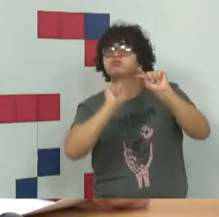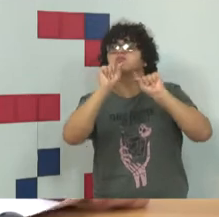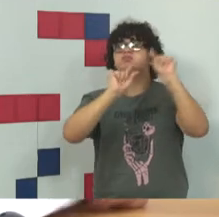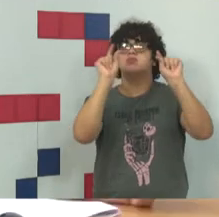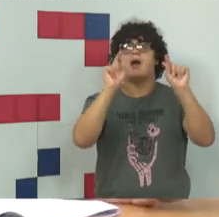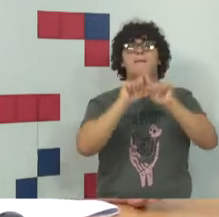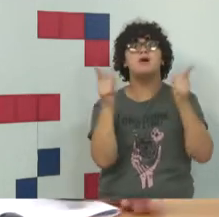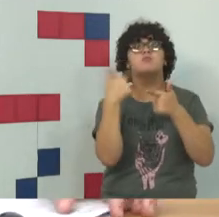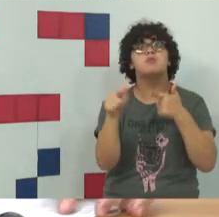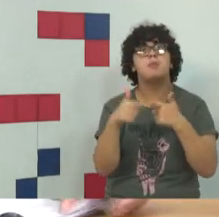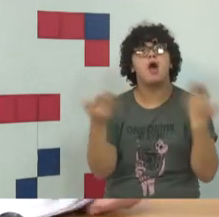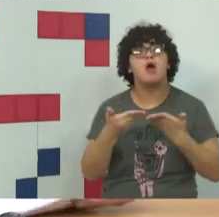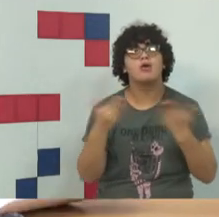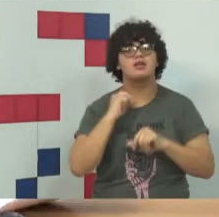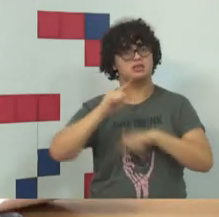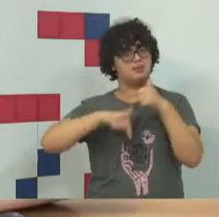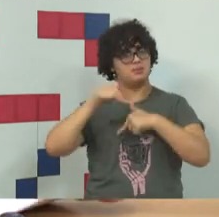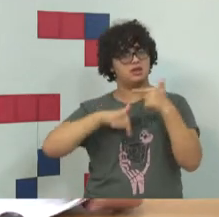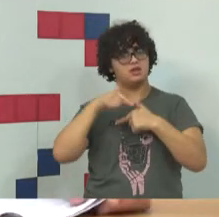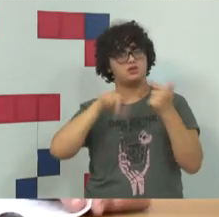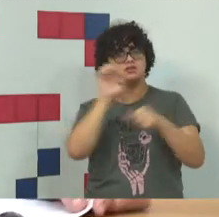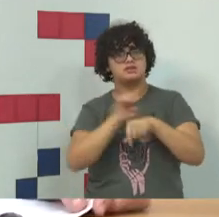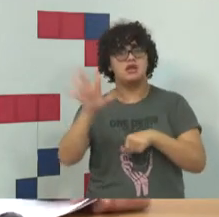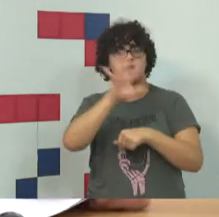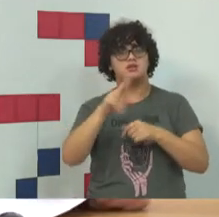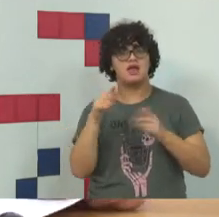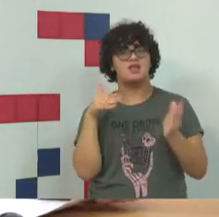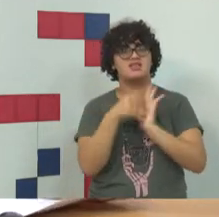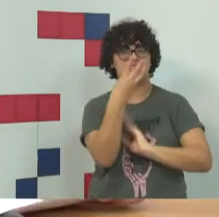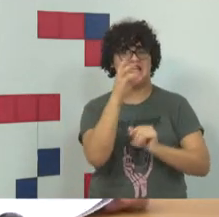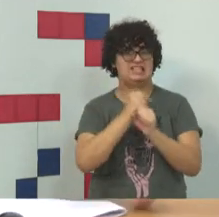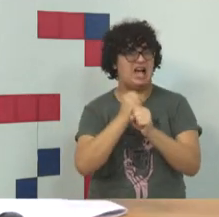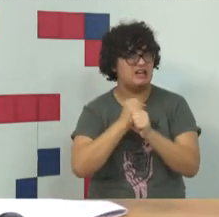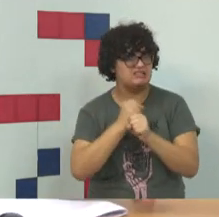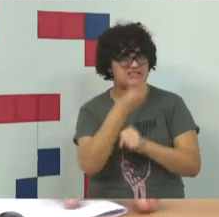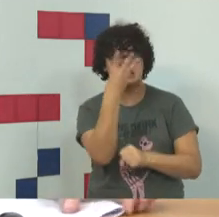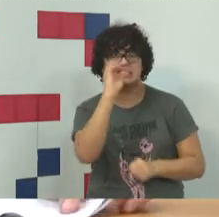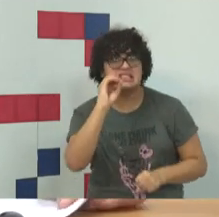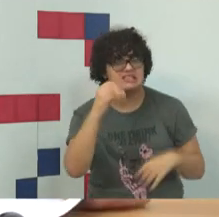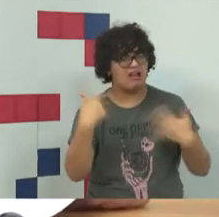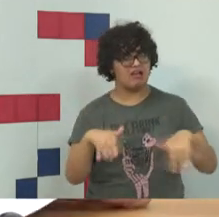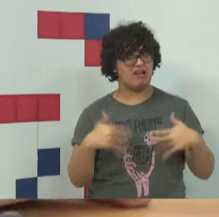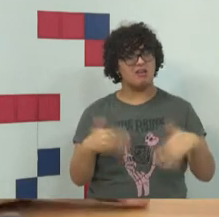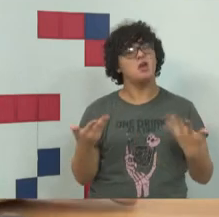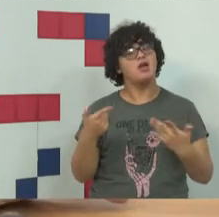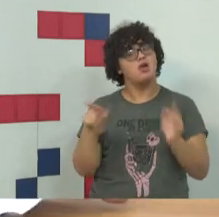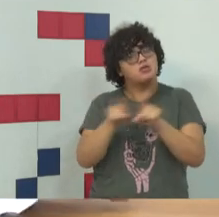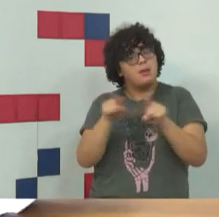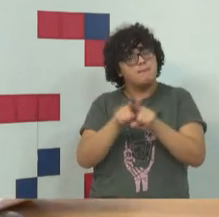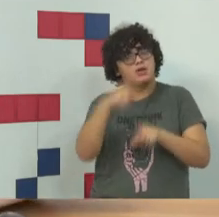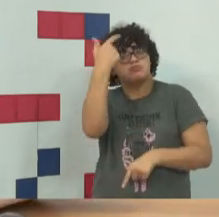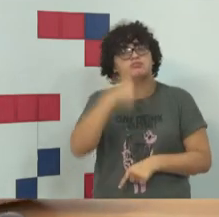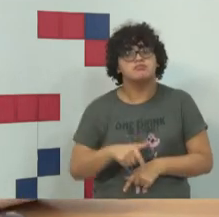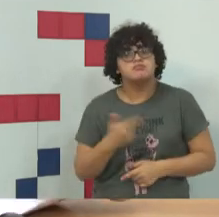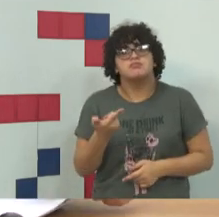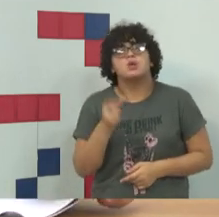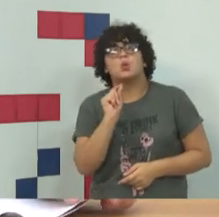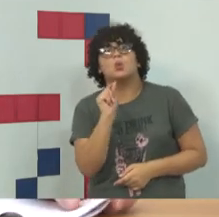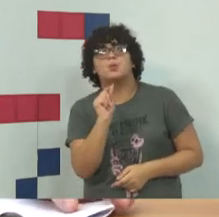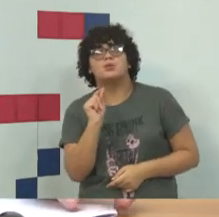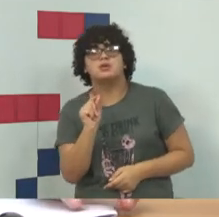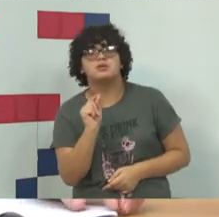eu, como trabalhei no Estado por 30 anos, e fui gestor em alguns momentos, o